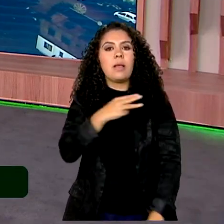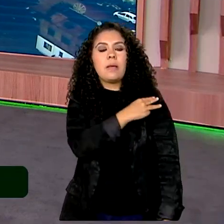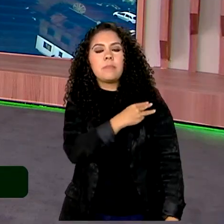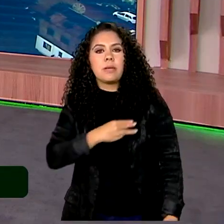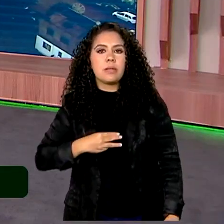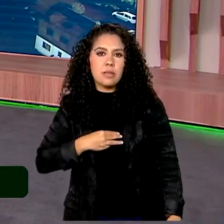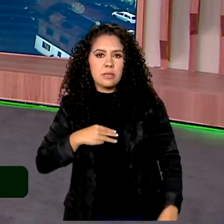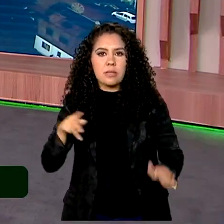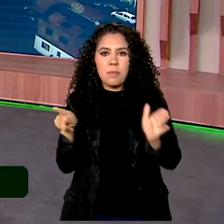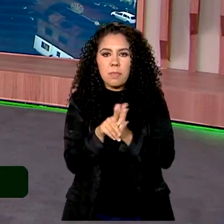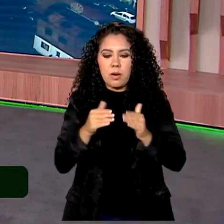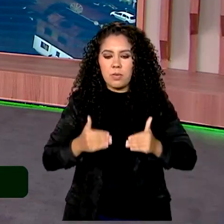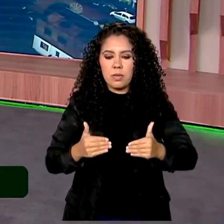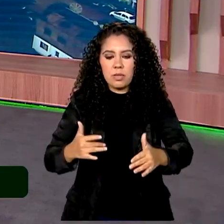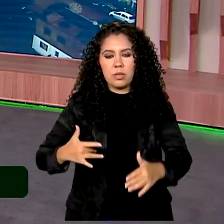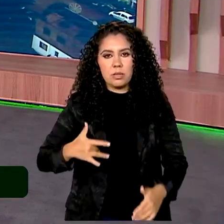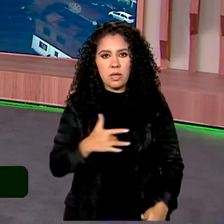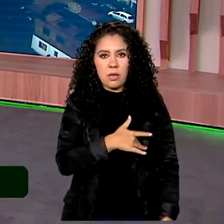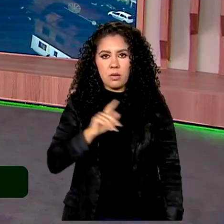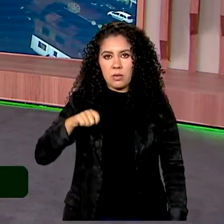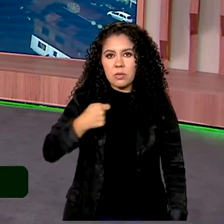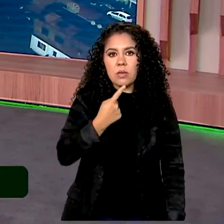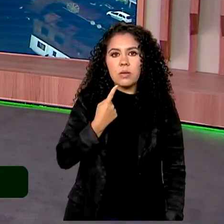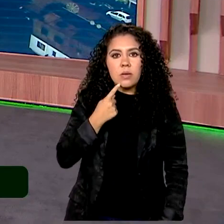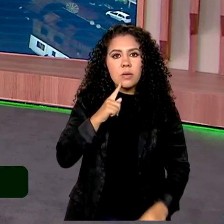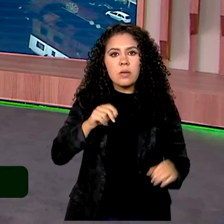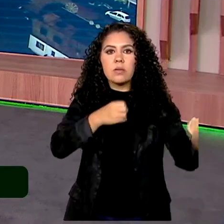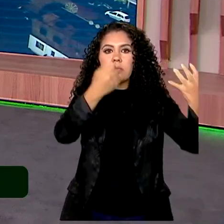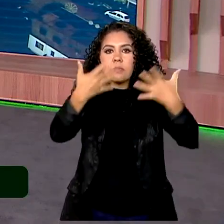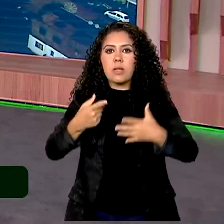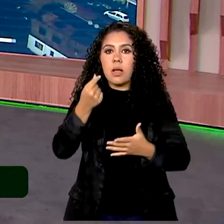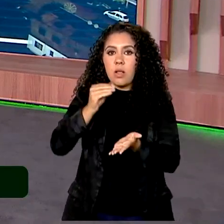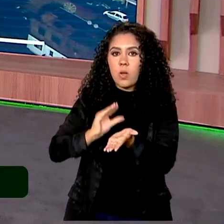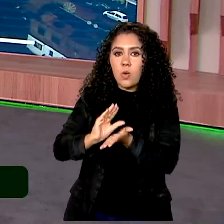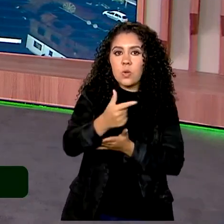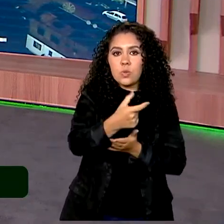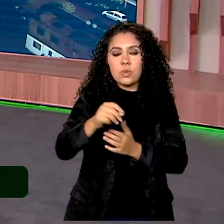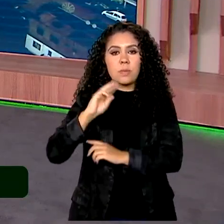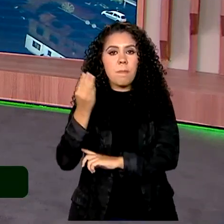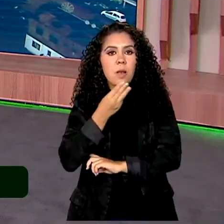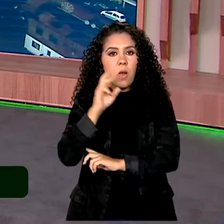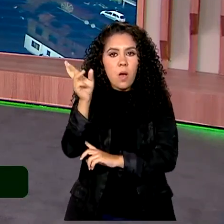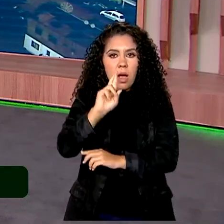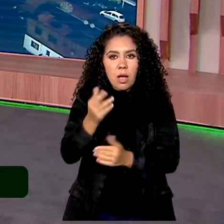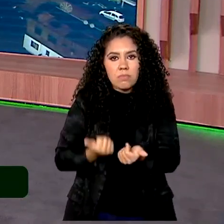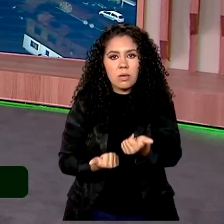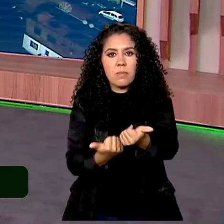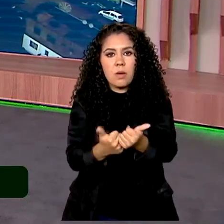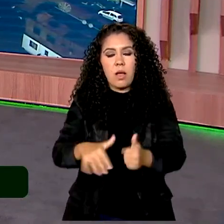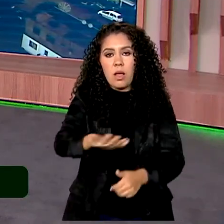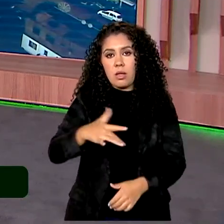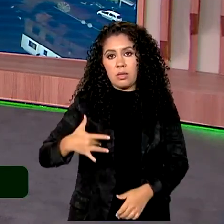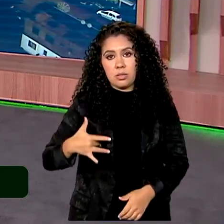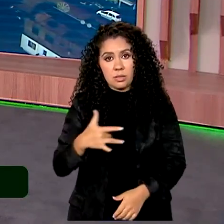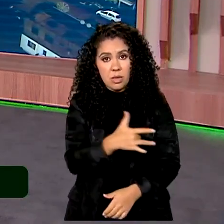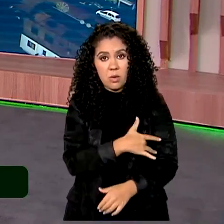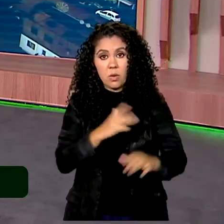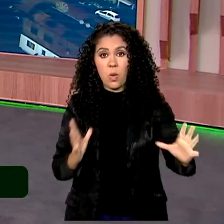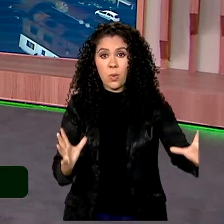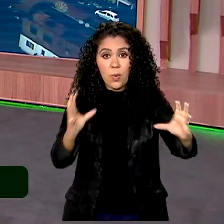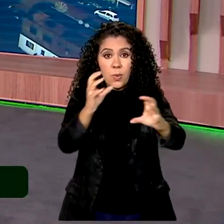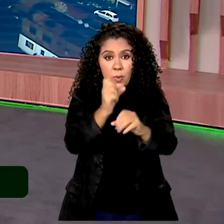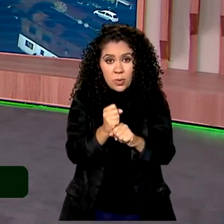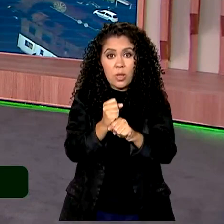mais 200 milhões de reais para ampliação e manutenção da assistência em saúde no Estado. Ao todo, a pasta já